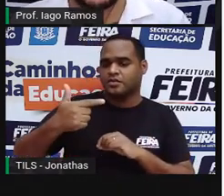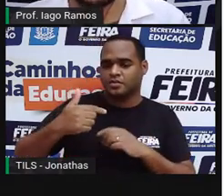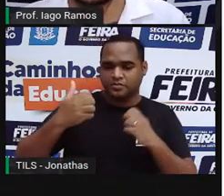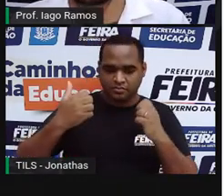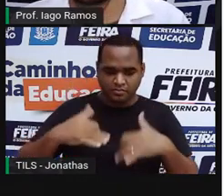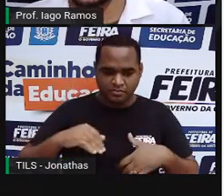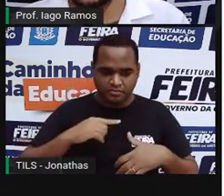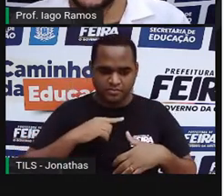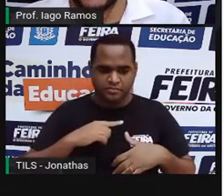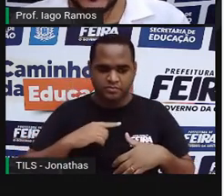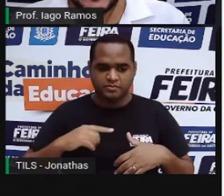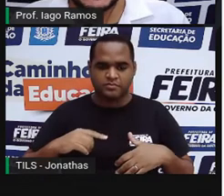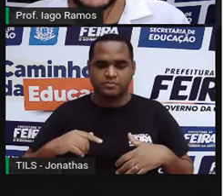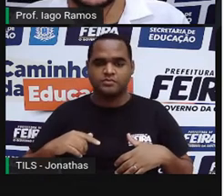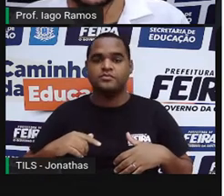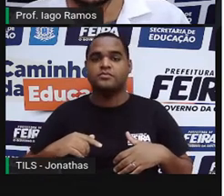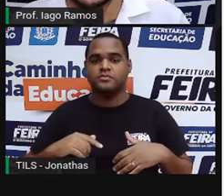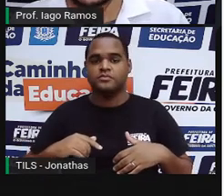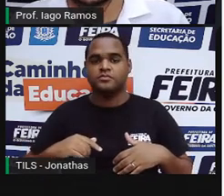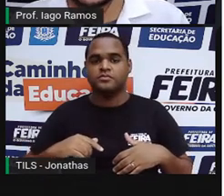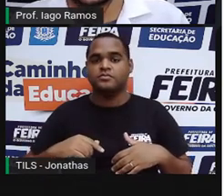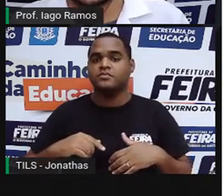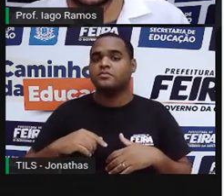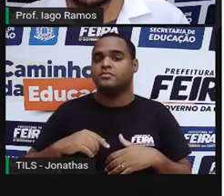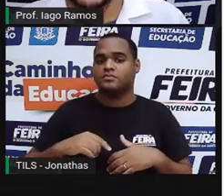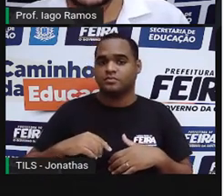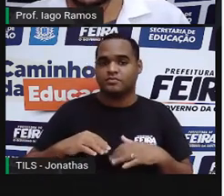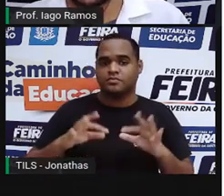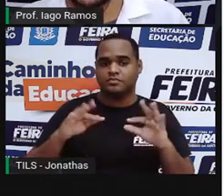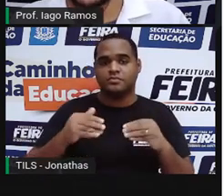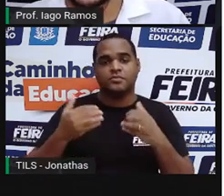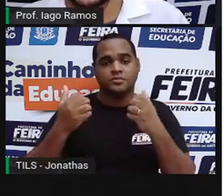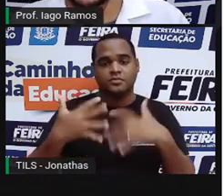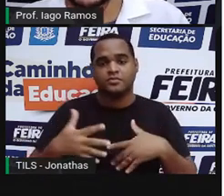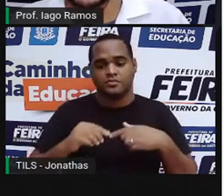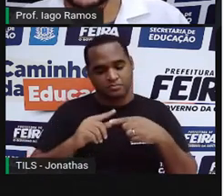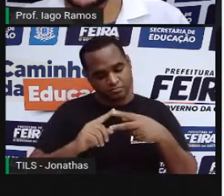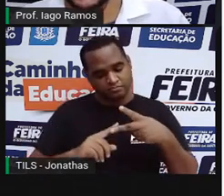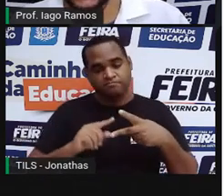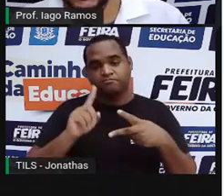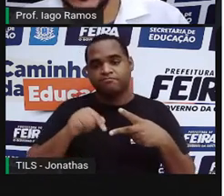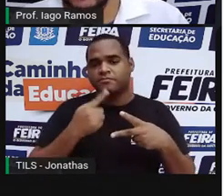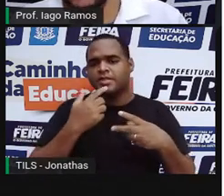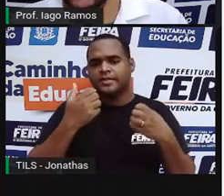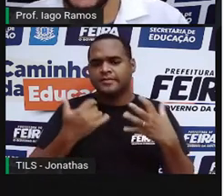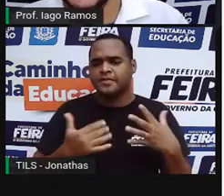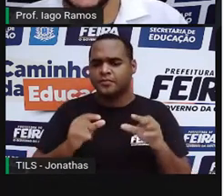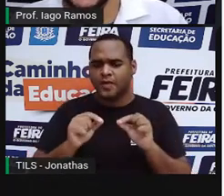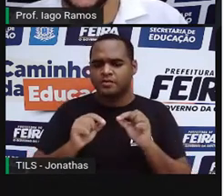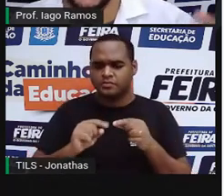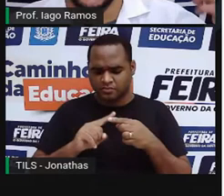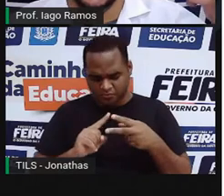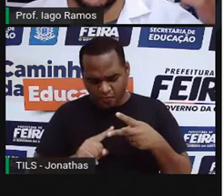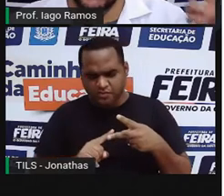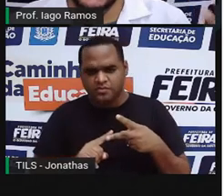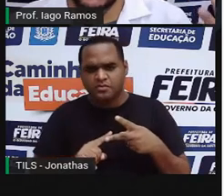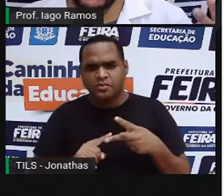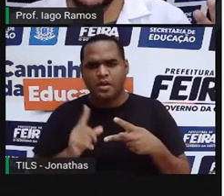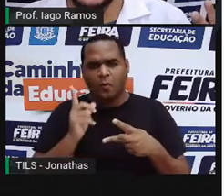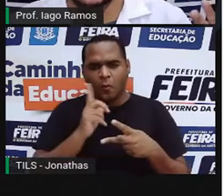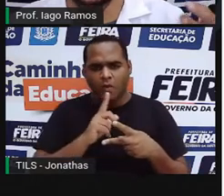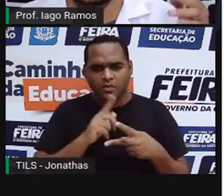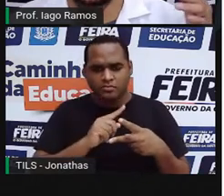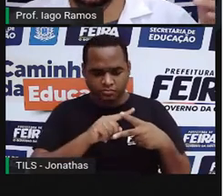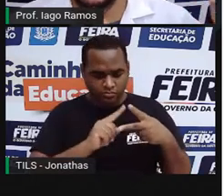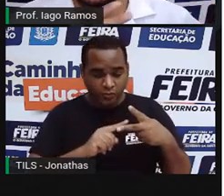ao final do tempo regulamentar, é certo que quatro gols foram marcados no total? Como assim? Dois